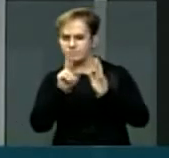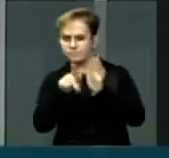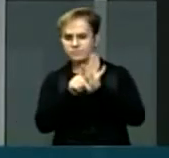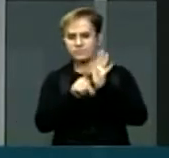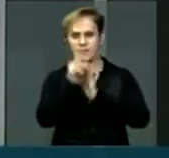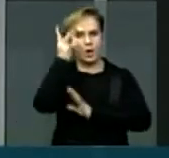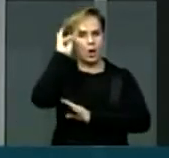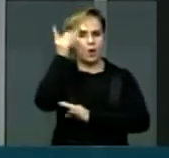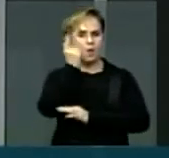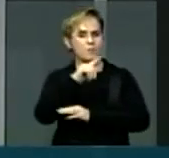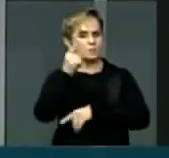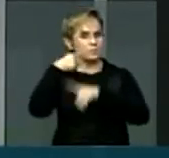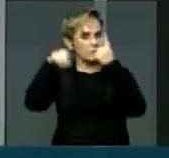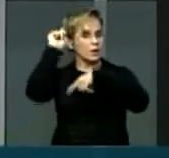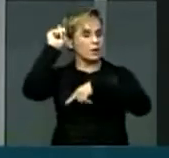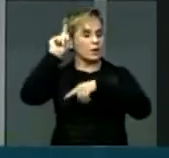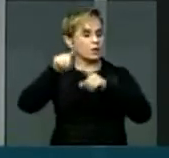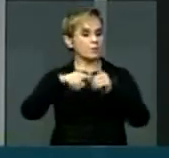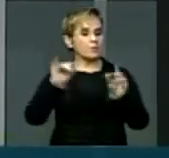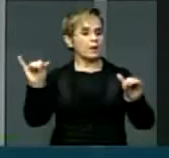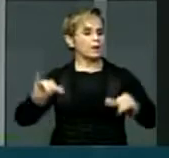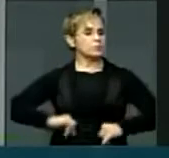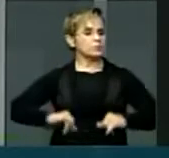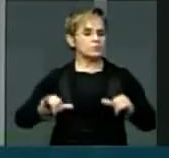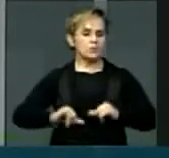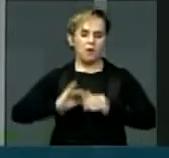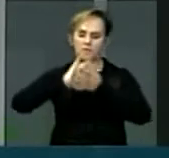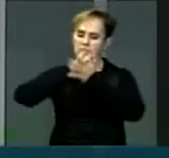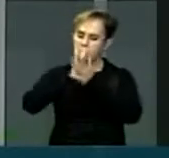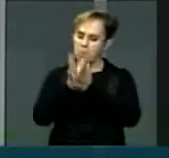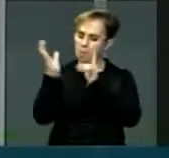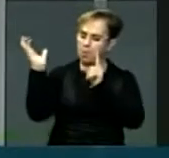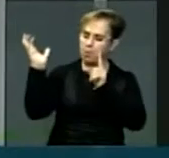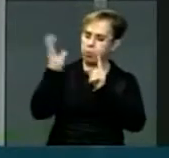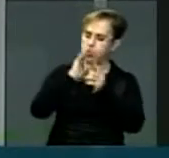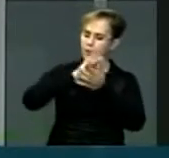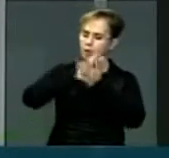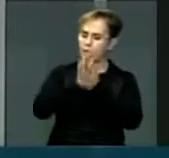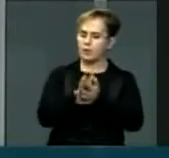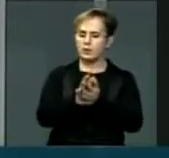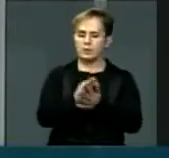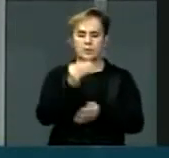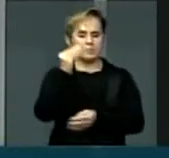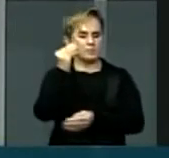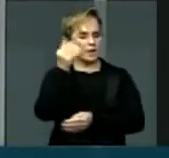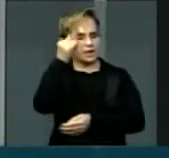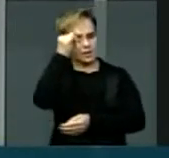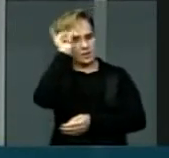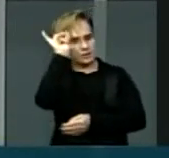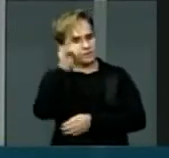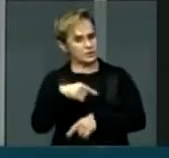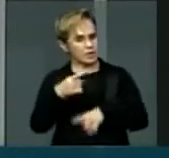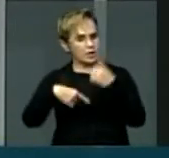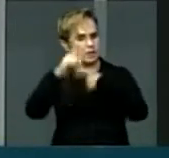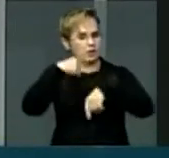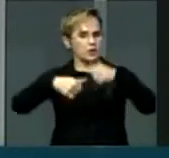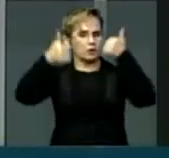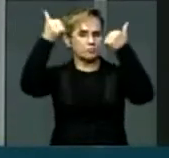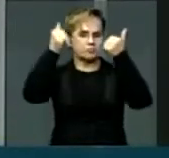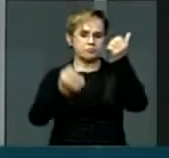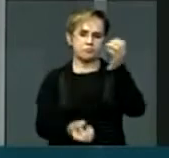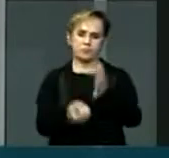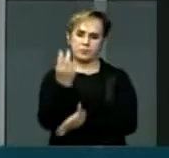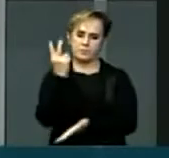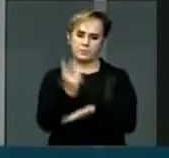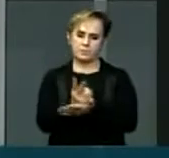desenvolvido, sofre as mais diversas pressões para não viabilizarem os seus empreendimentos.